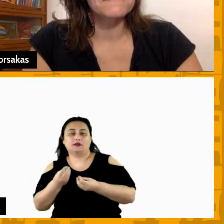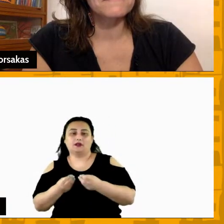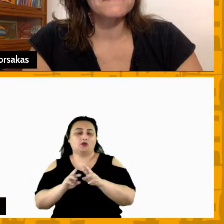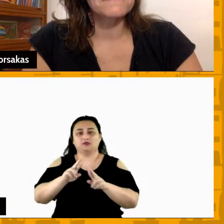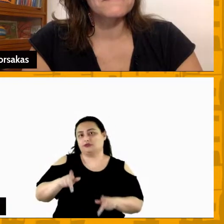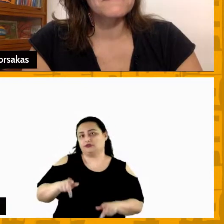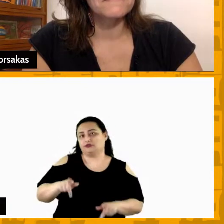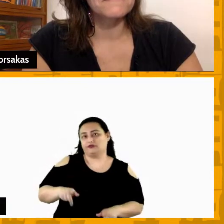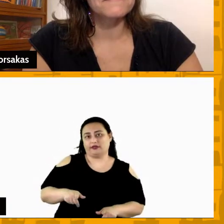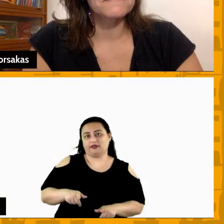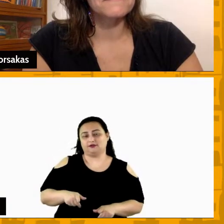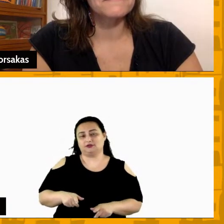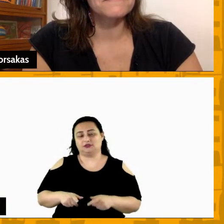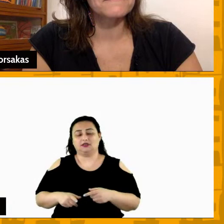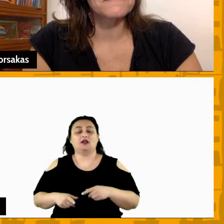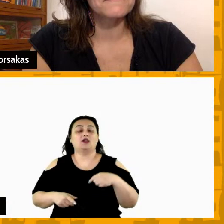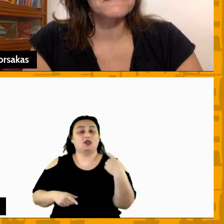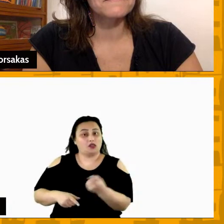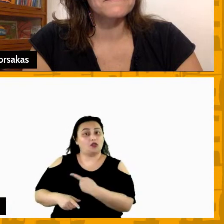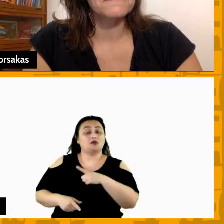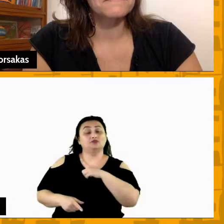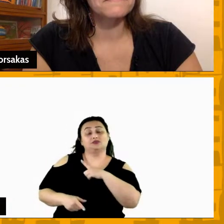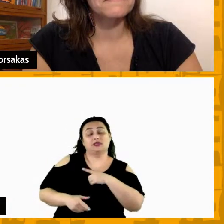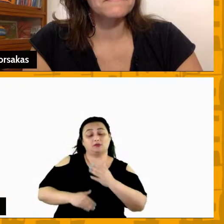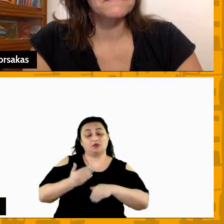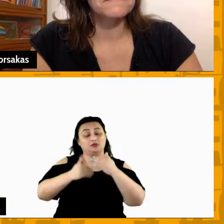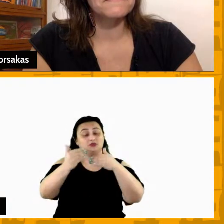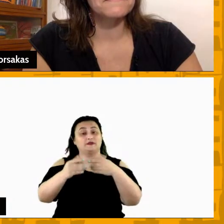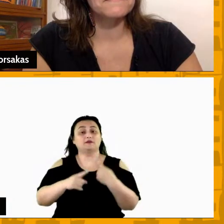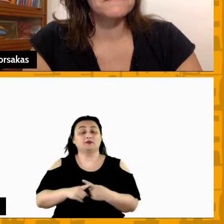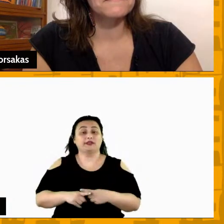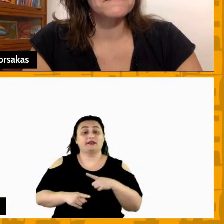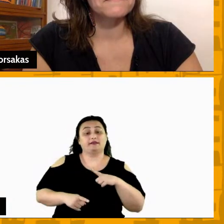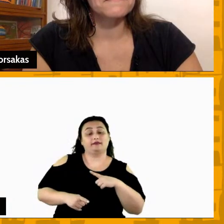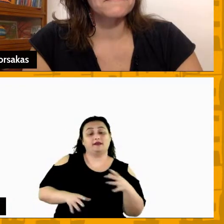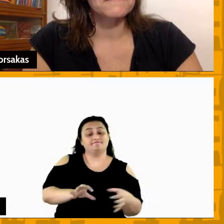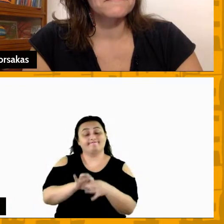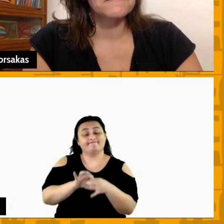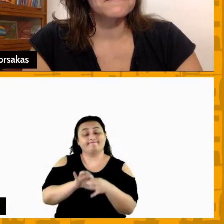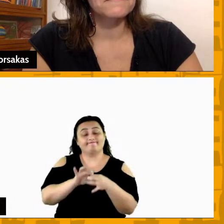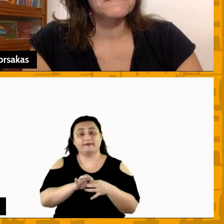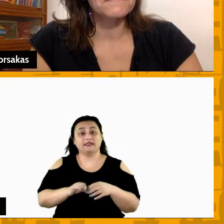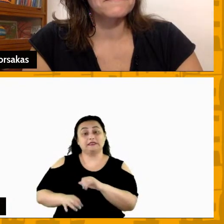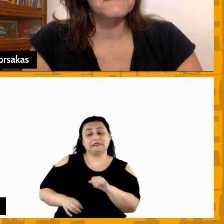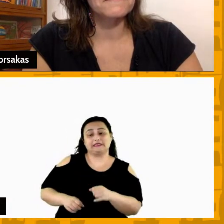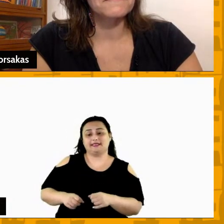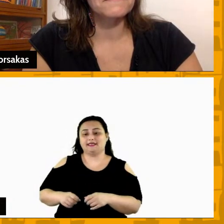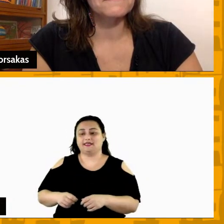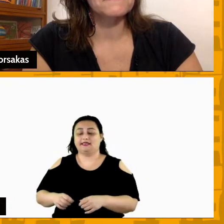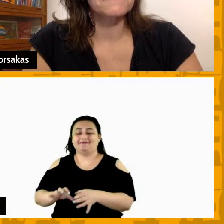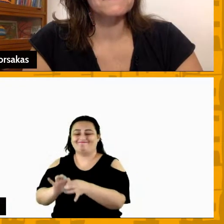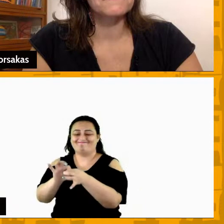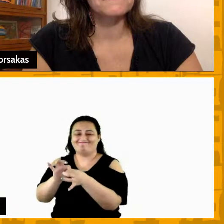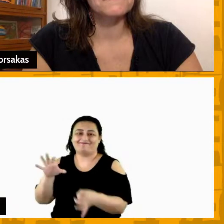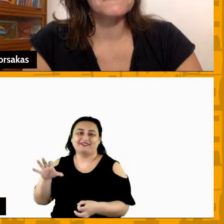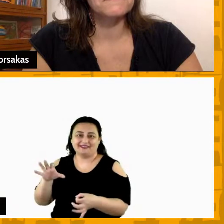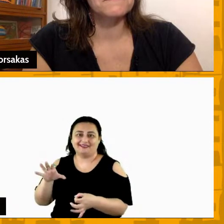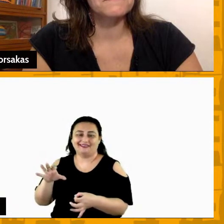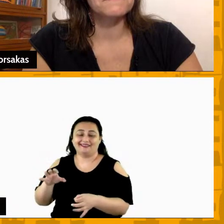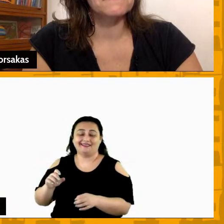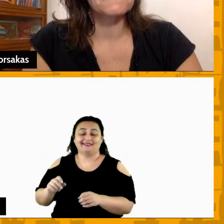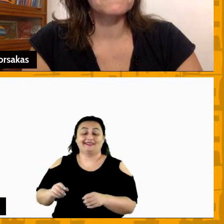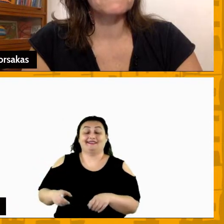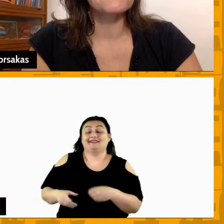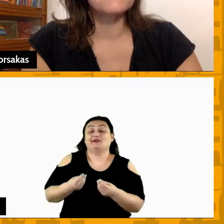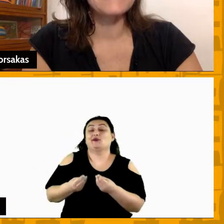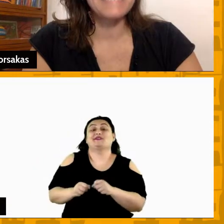diferente para a gente ter uma produtividade porque se você quebrar um pouco esse elo ali a gente quebra